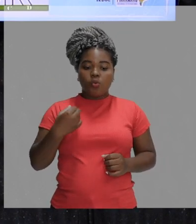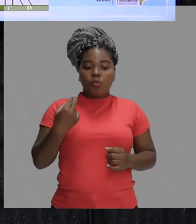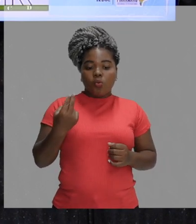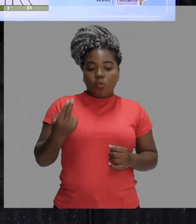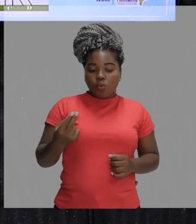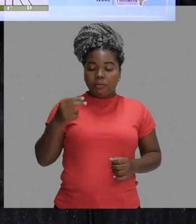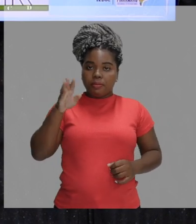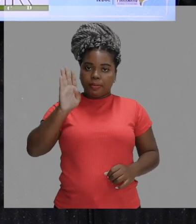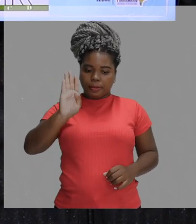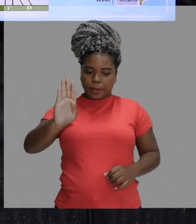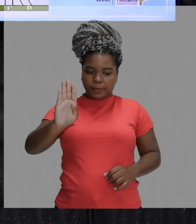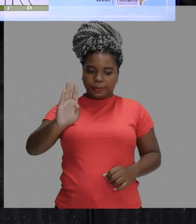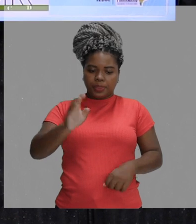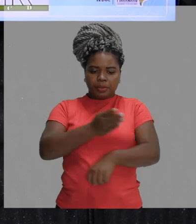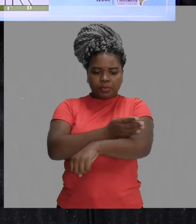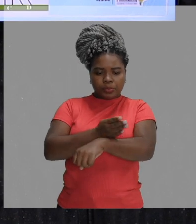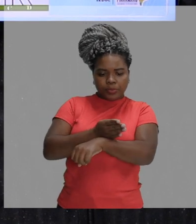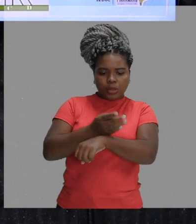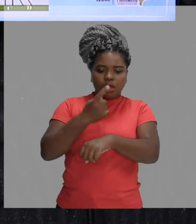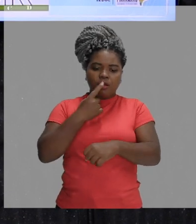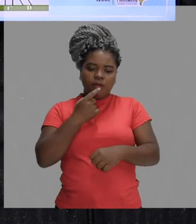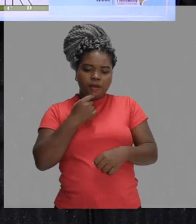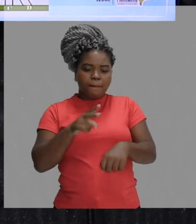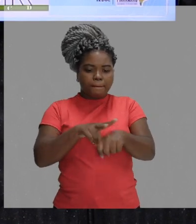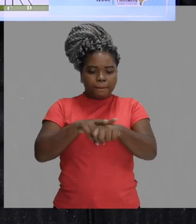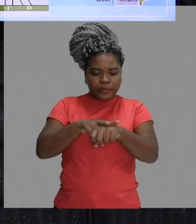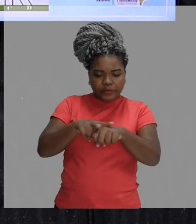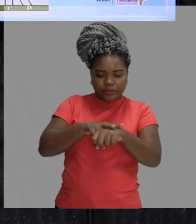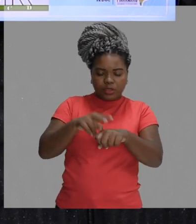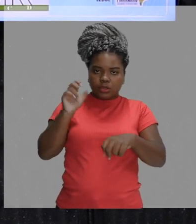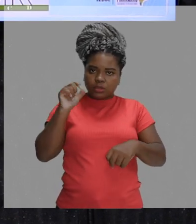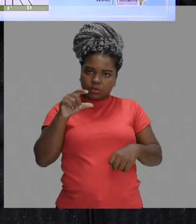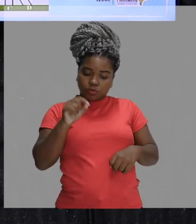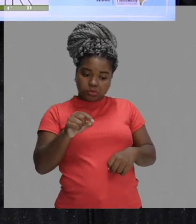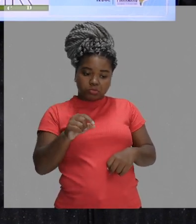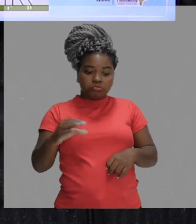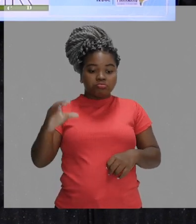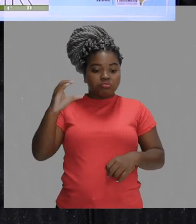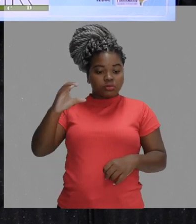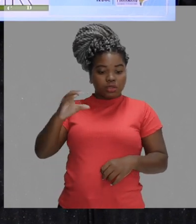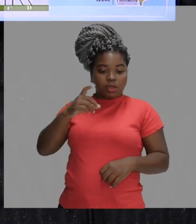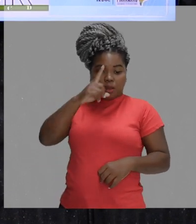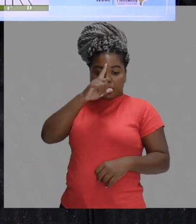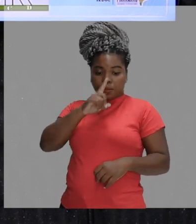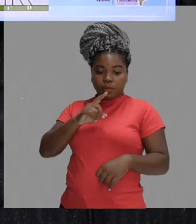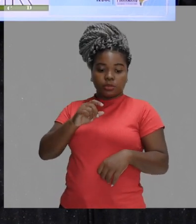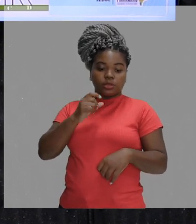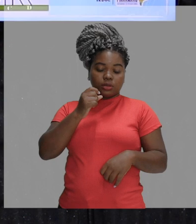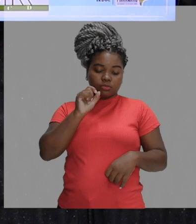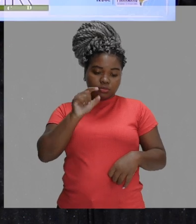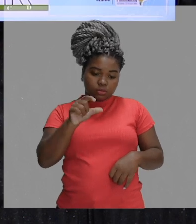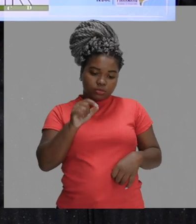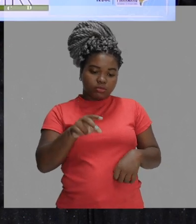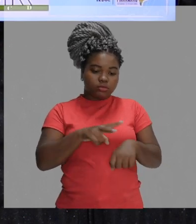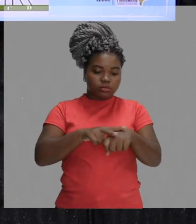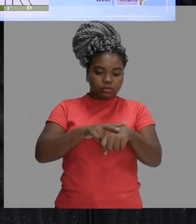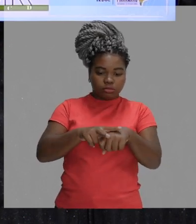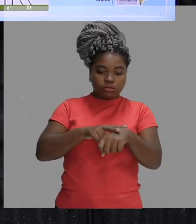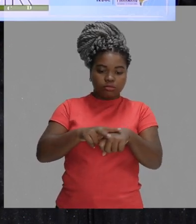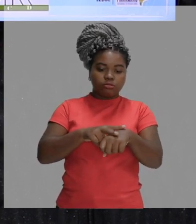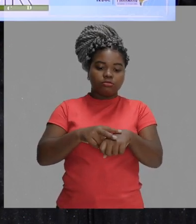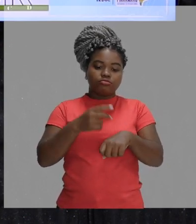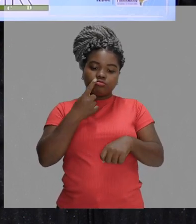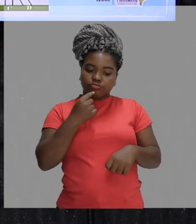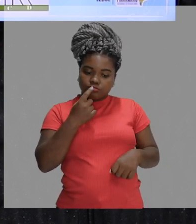Na opção B, branco, vermelho, verde e azul. Na C, amarelo, azul, verde e vermelho.